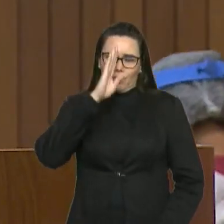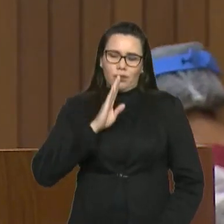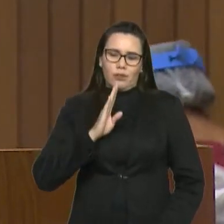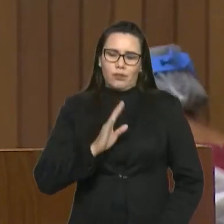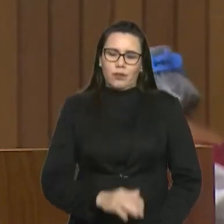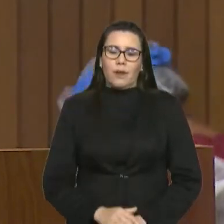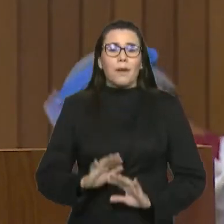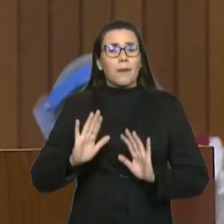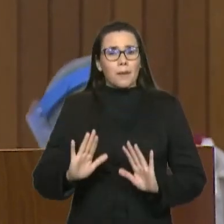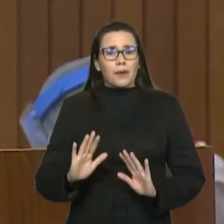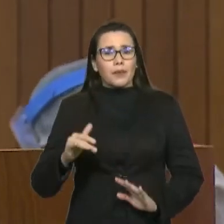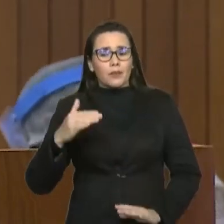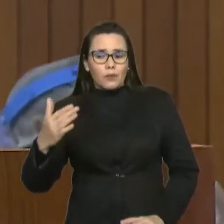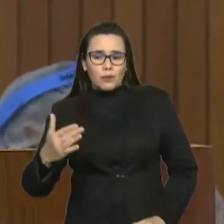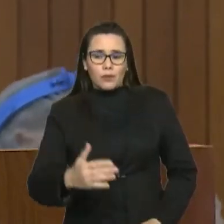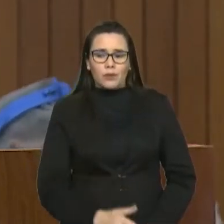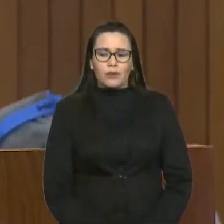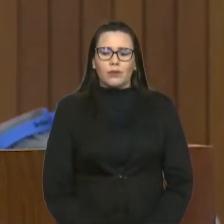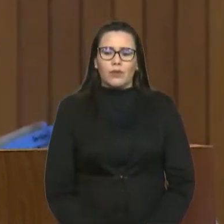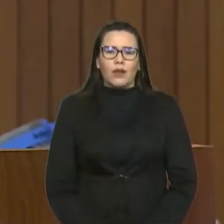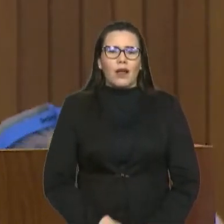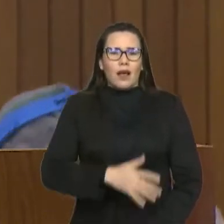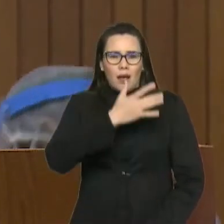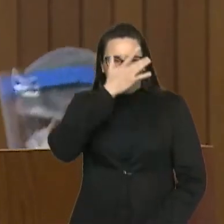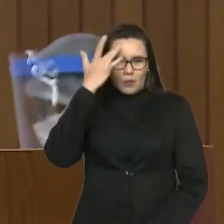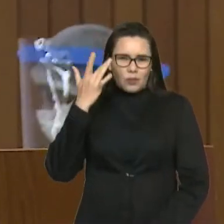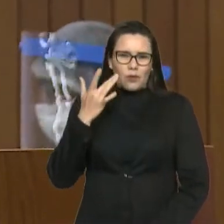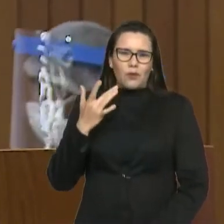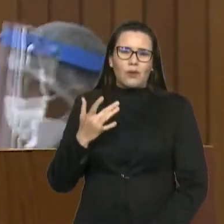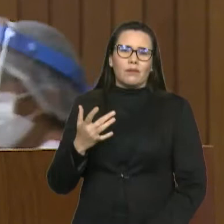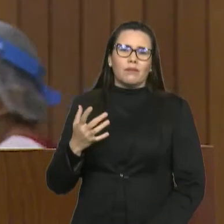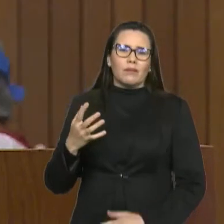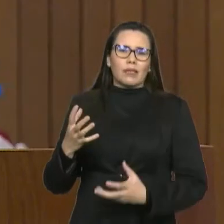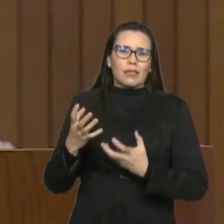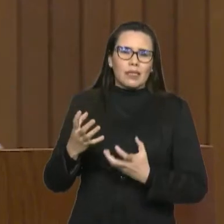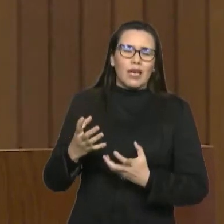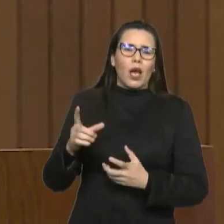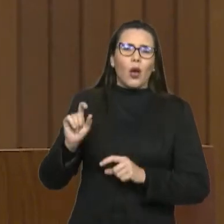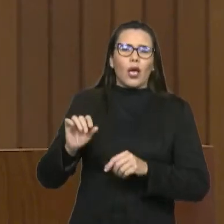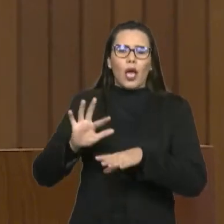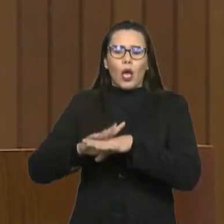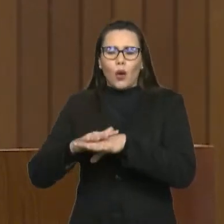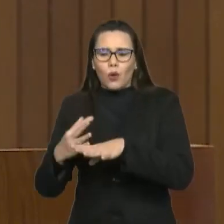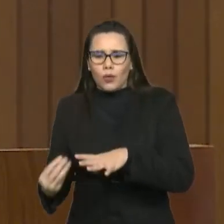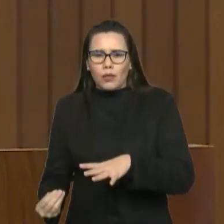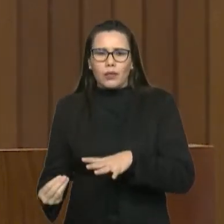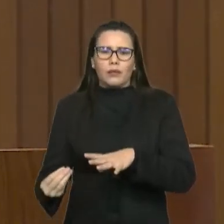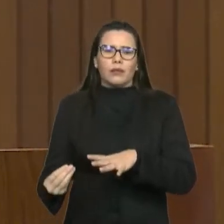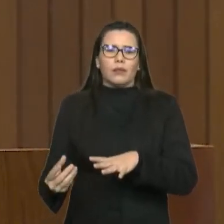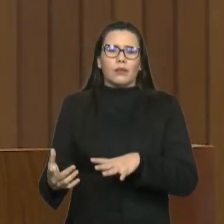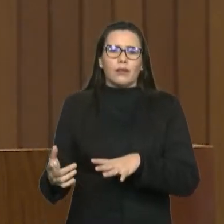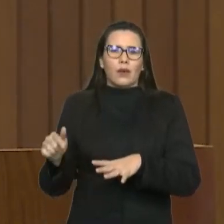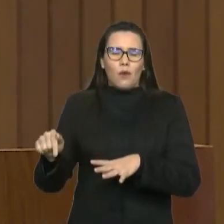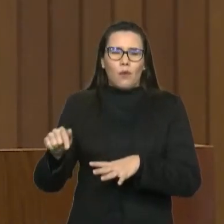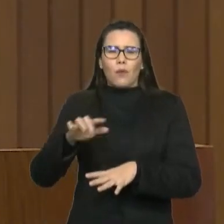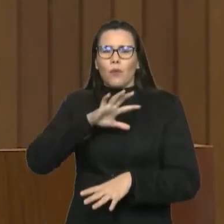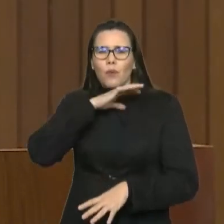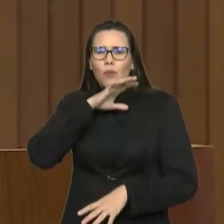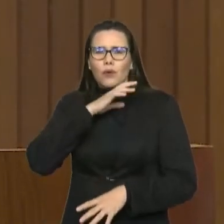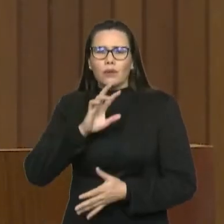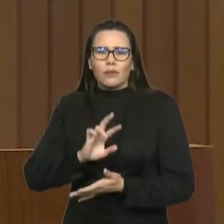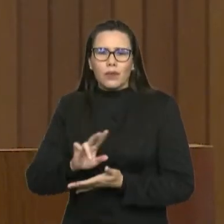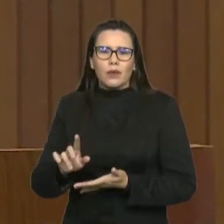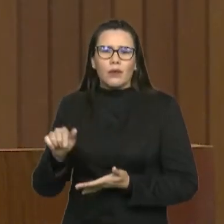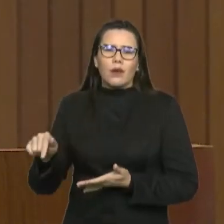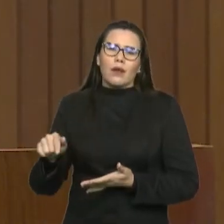o tutor reluta, quer buscar um tratamento, ele é encaminhado para a rede privada, para clínicas particulares,